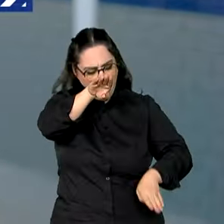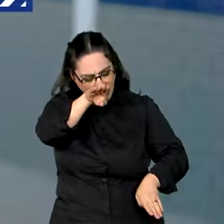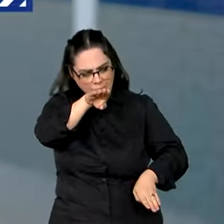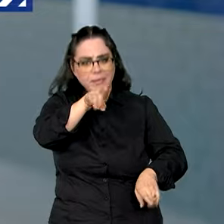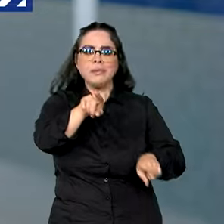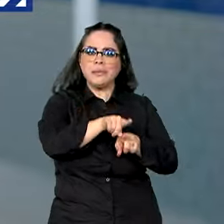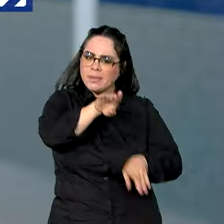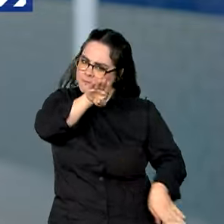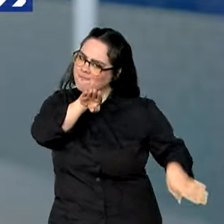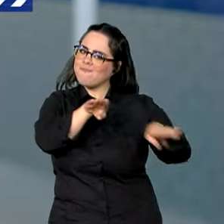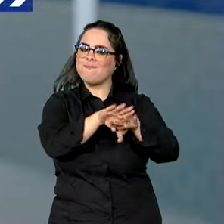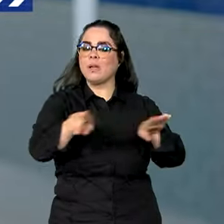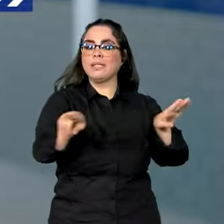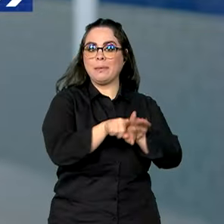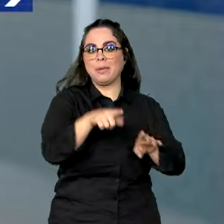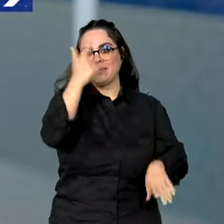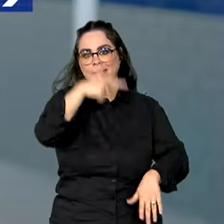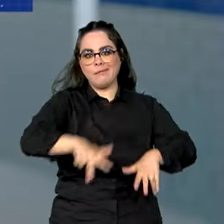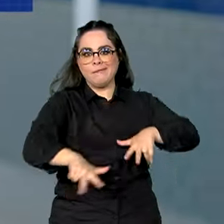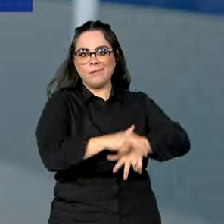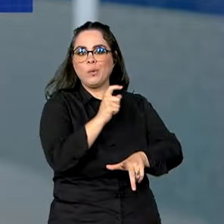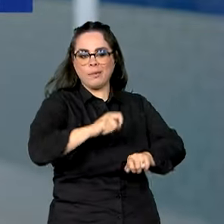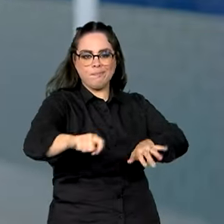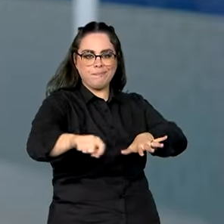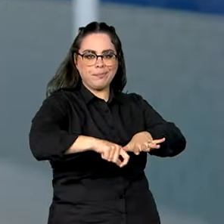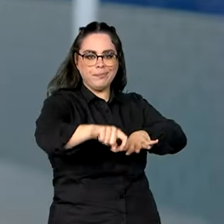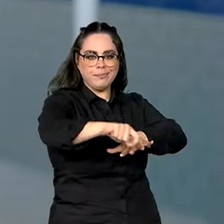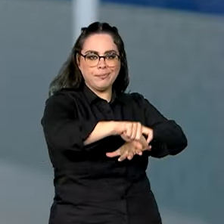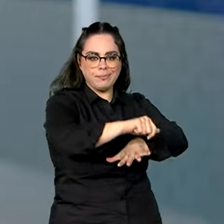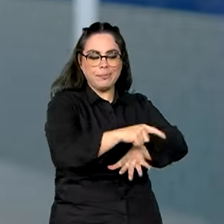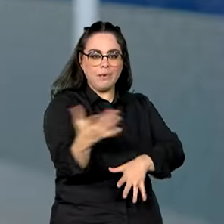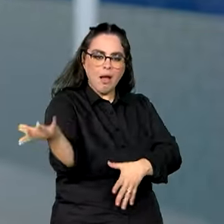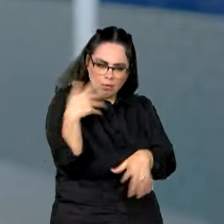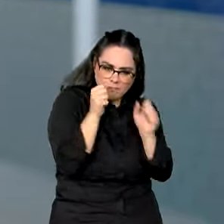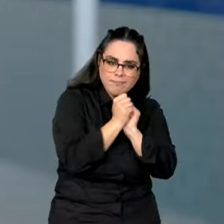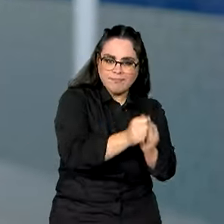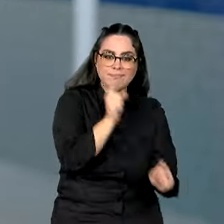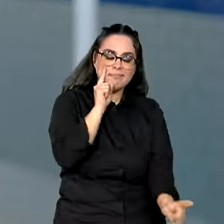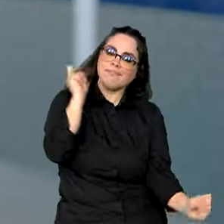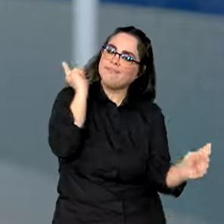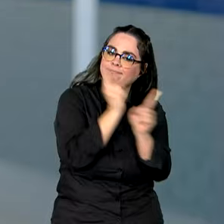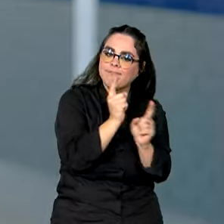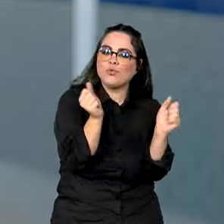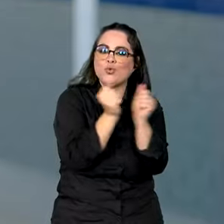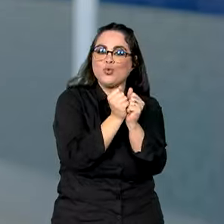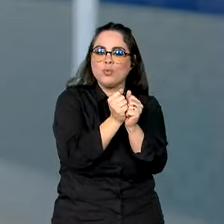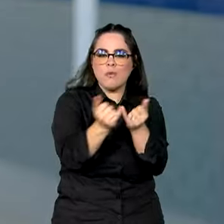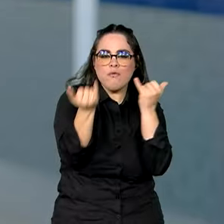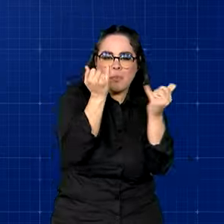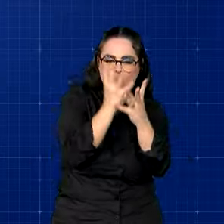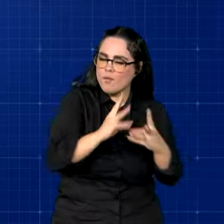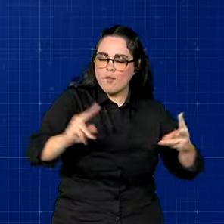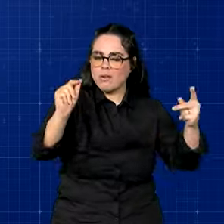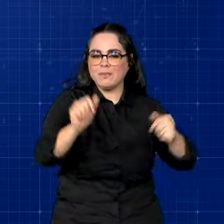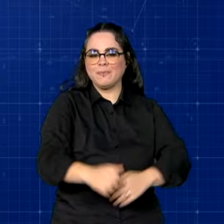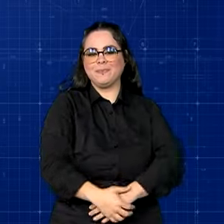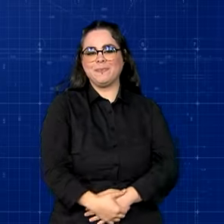é também o primeiro da lista de vítimas das fake news. Então, vem comigo para enfrentarmos juntos a desinformação.